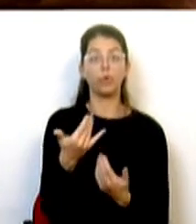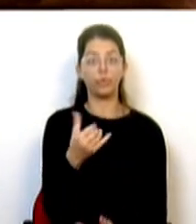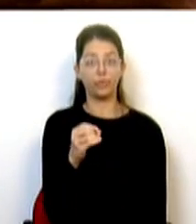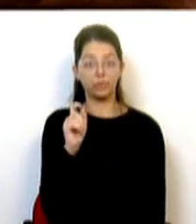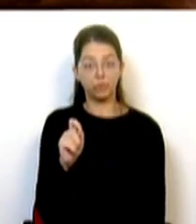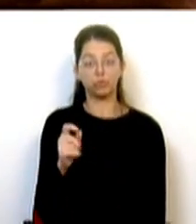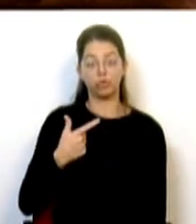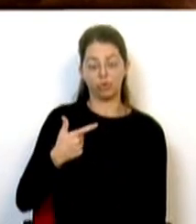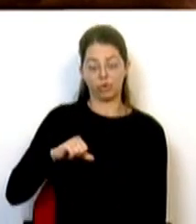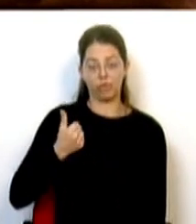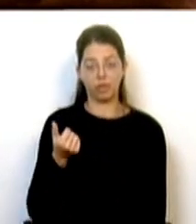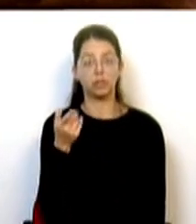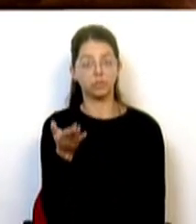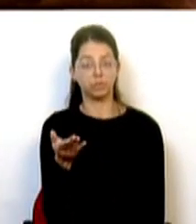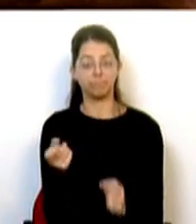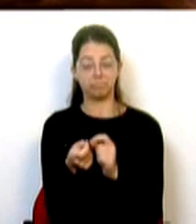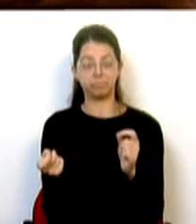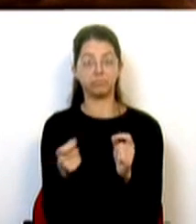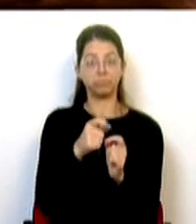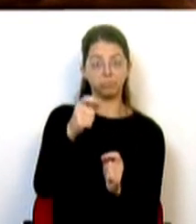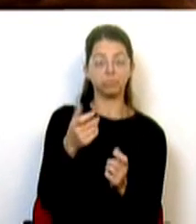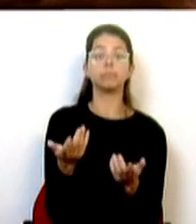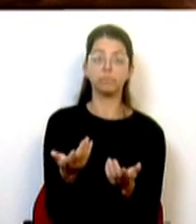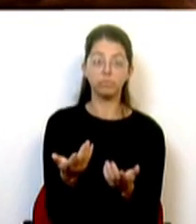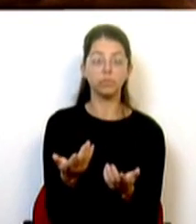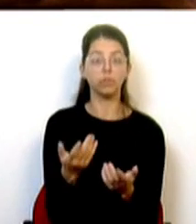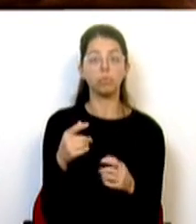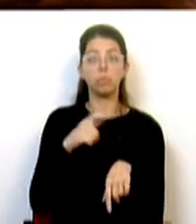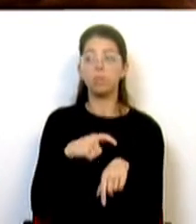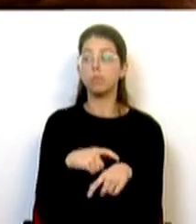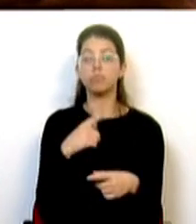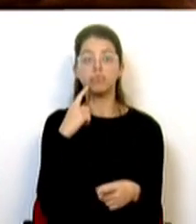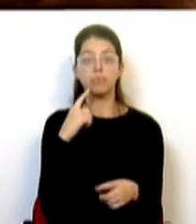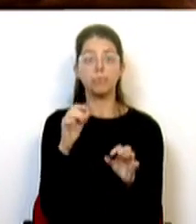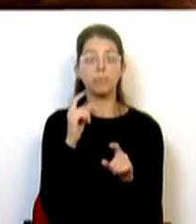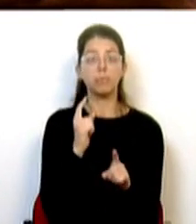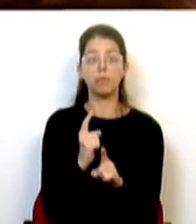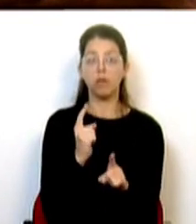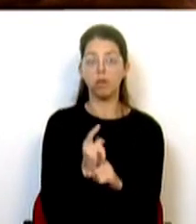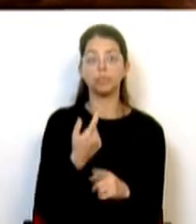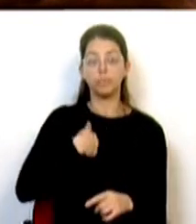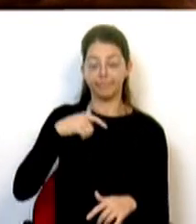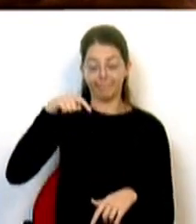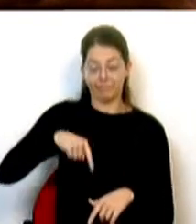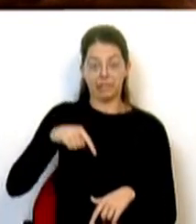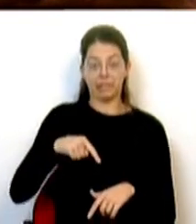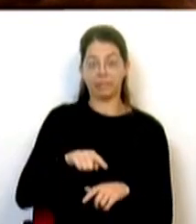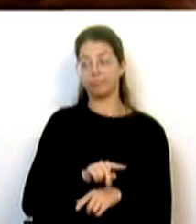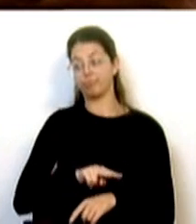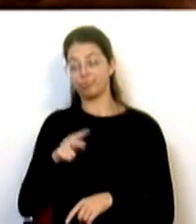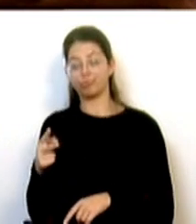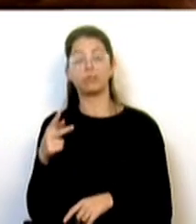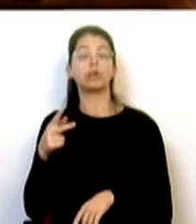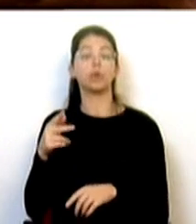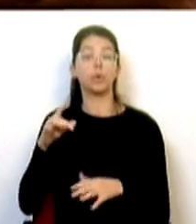minutos de Torres Vedras, que é, por exemplo, praticamente o mesmo tempo que qualquer um de nós levará a chegar desta casa onde nos encontramos, ao Hospital de Santa